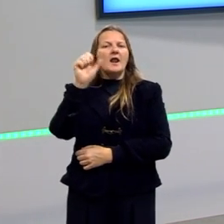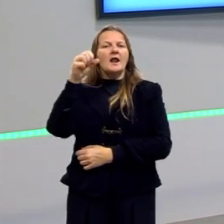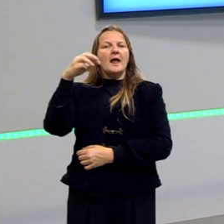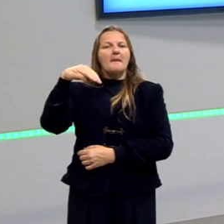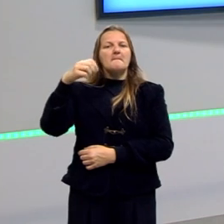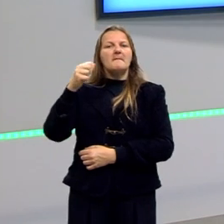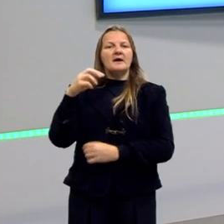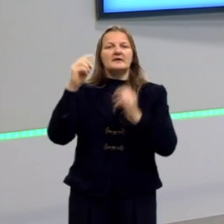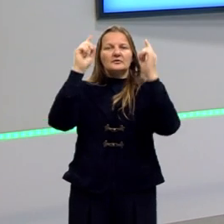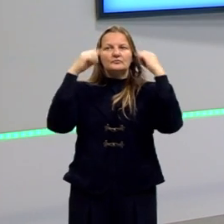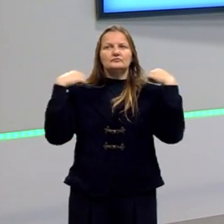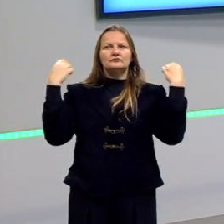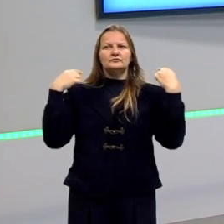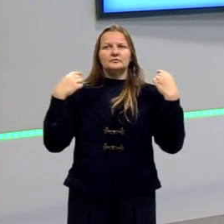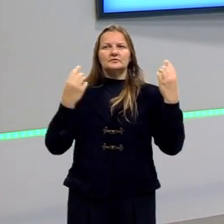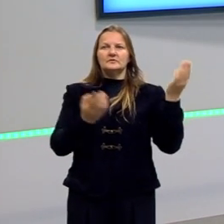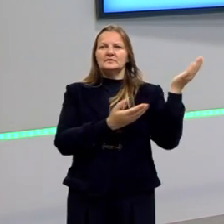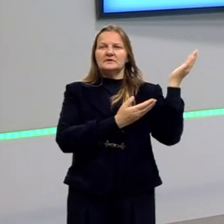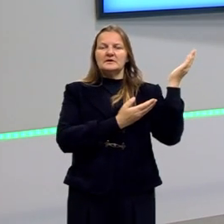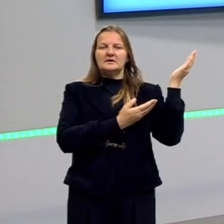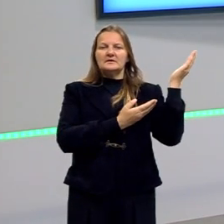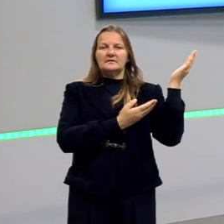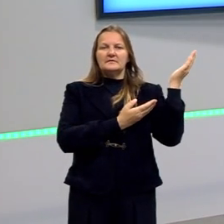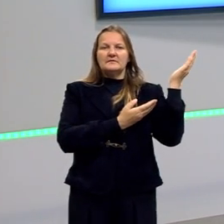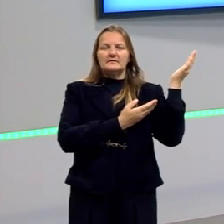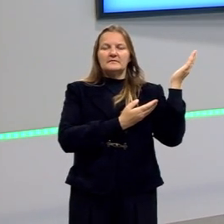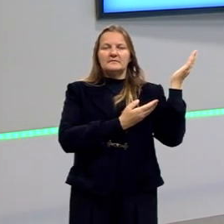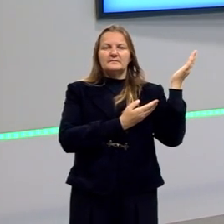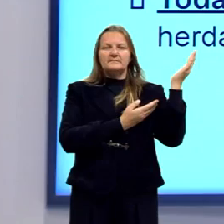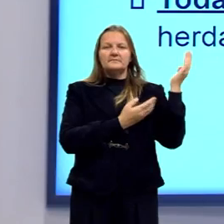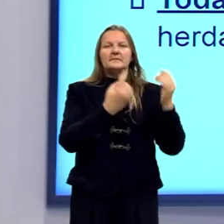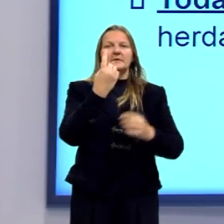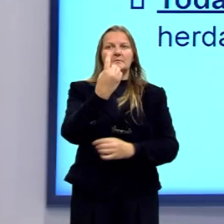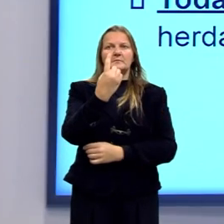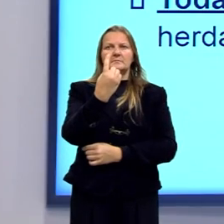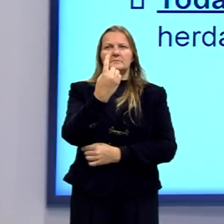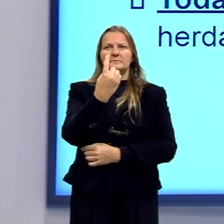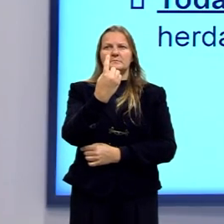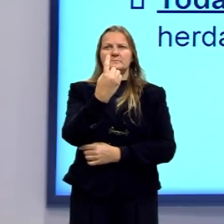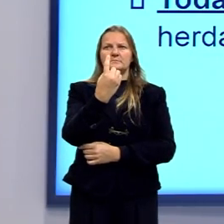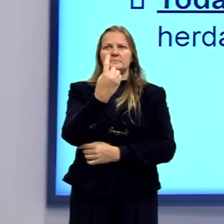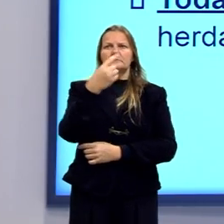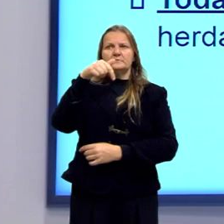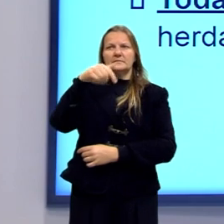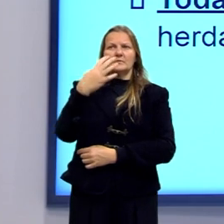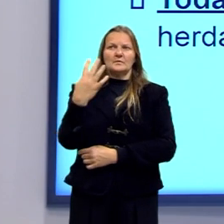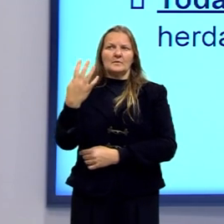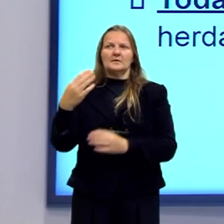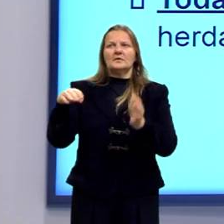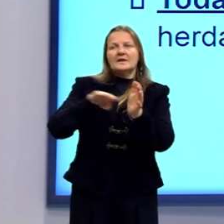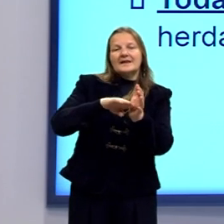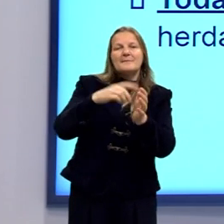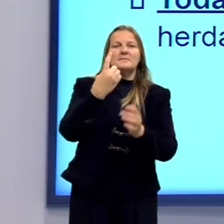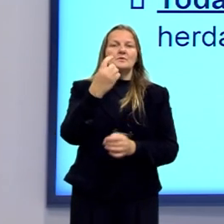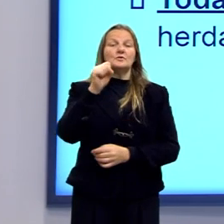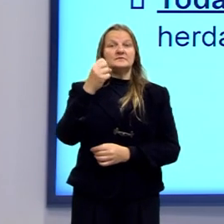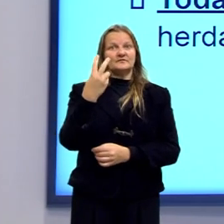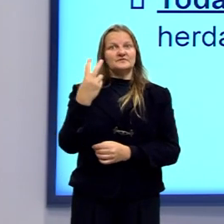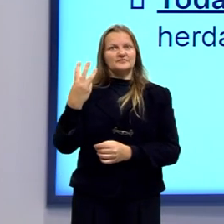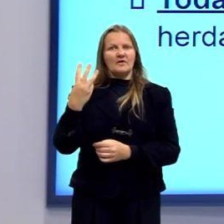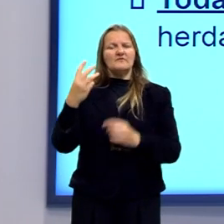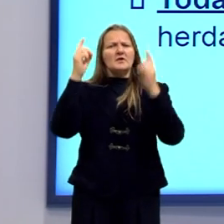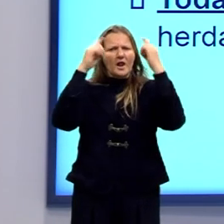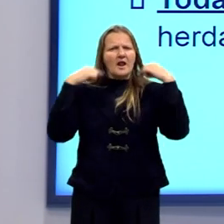que viveu de 1744 a 1829, né? Então, Lamarck também.